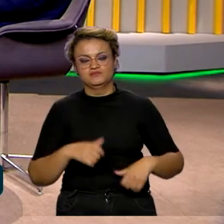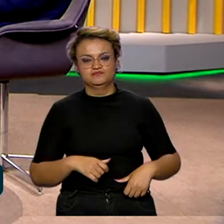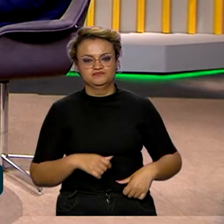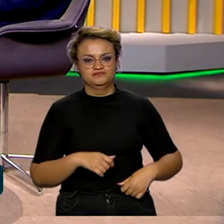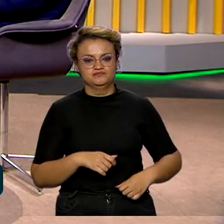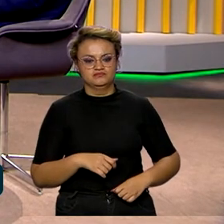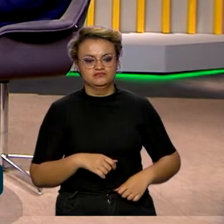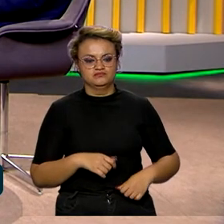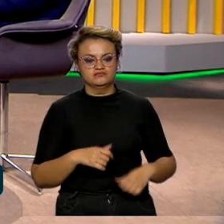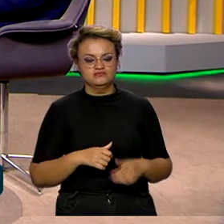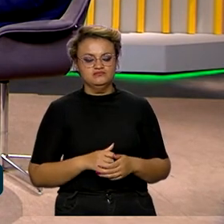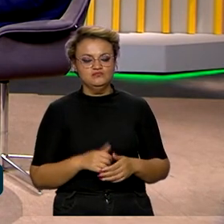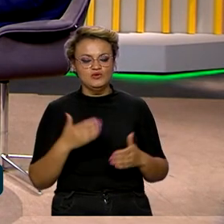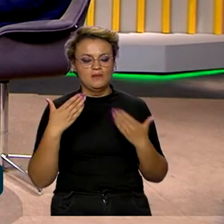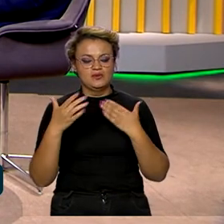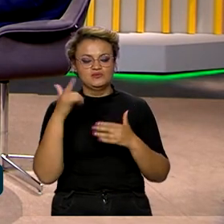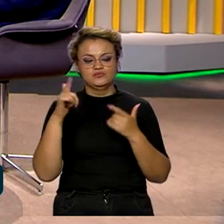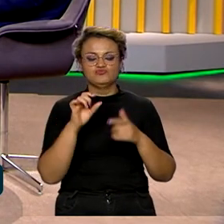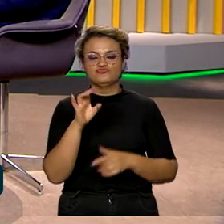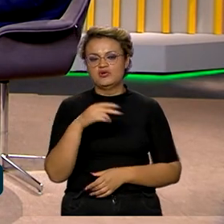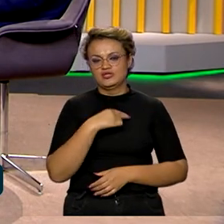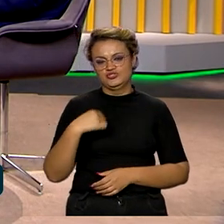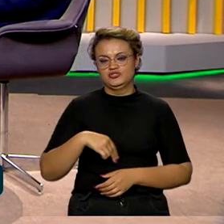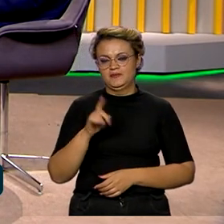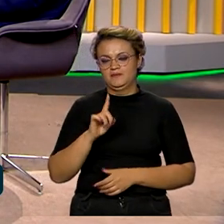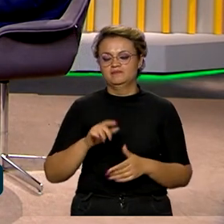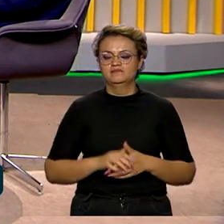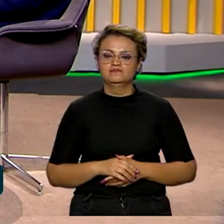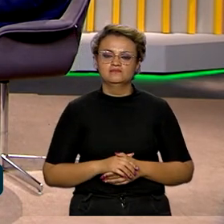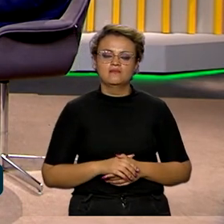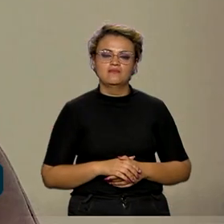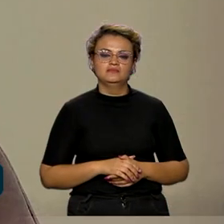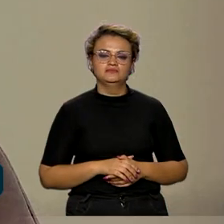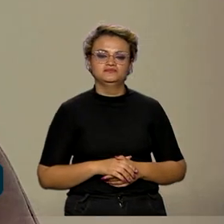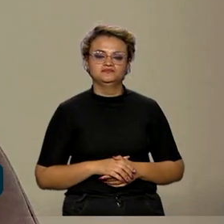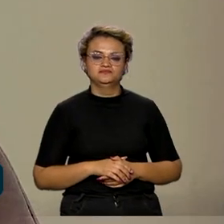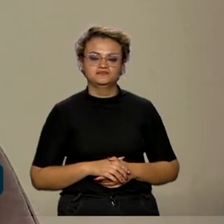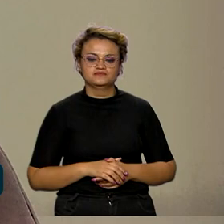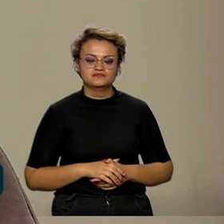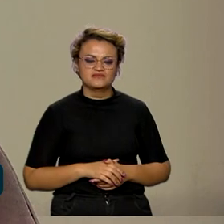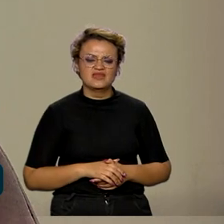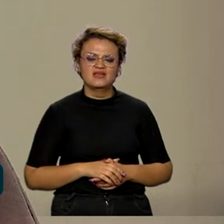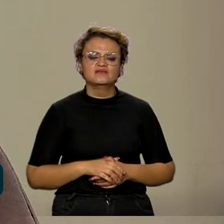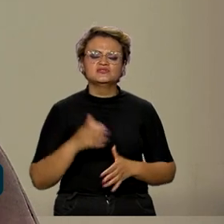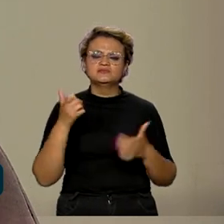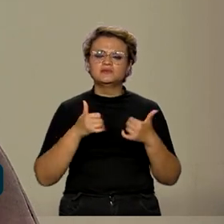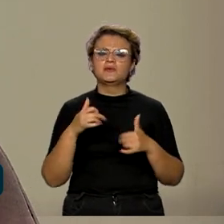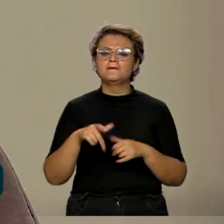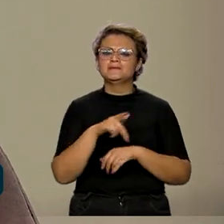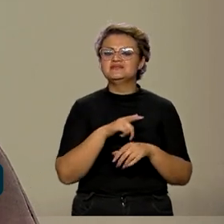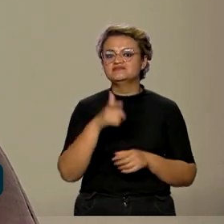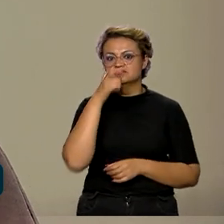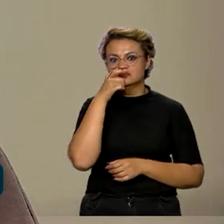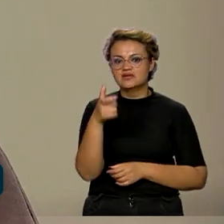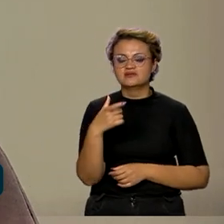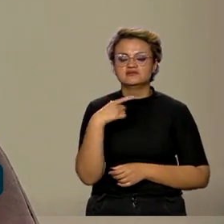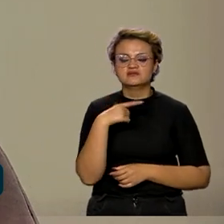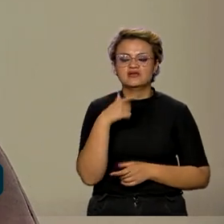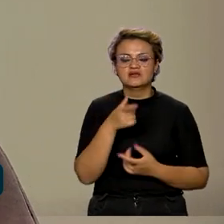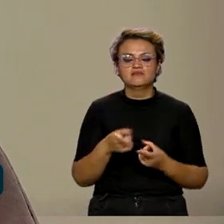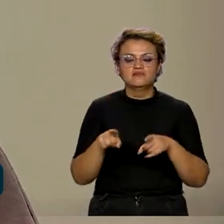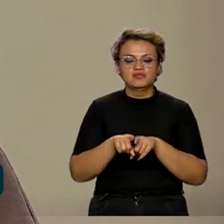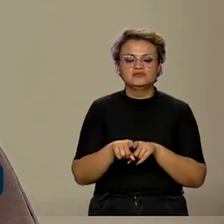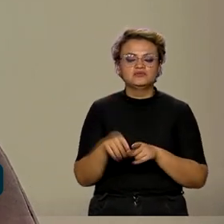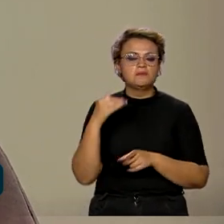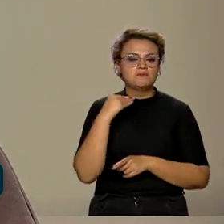BRICS, isoladamente, à exceção da China. Isso que você falou, professor, países interessados em fazer parte do